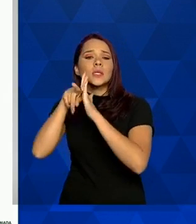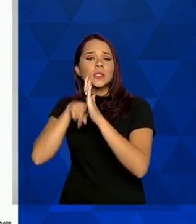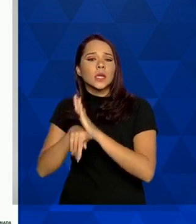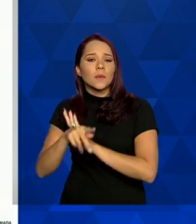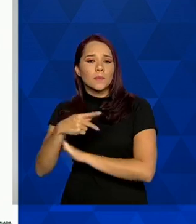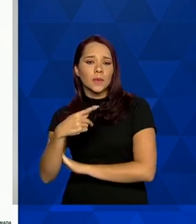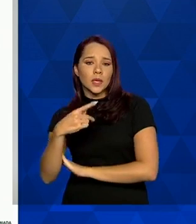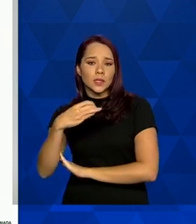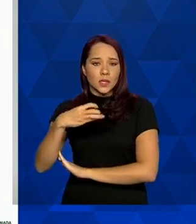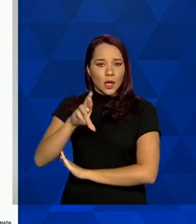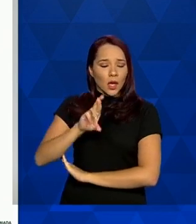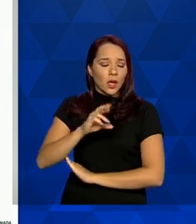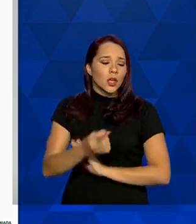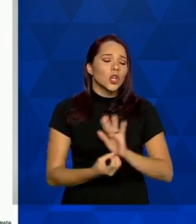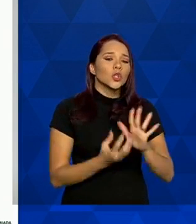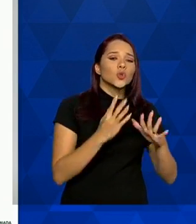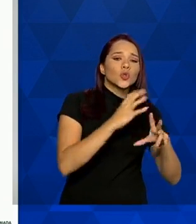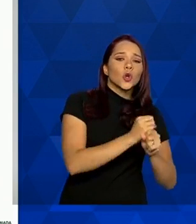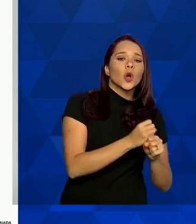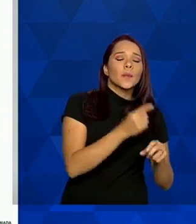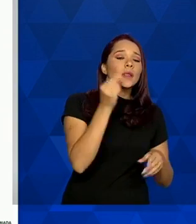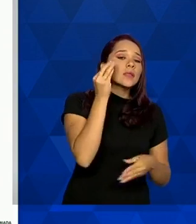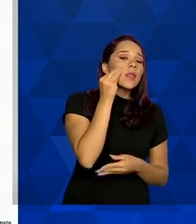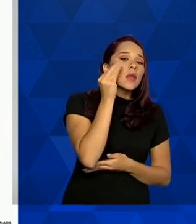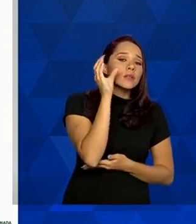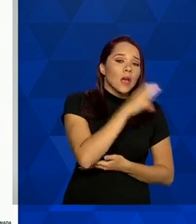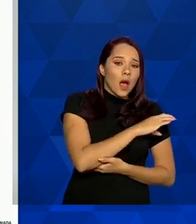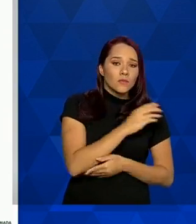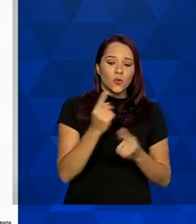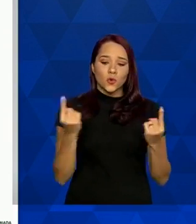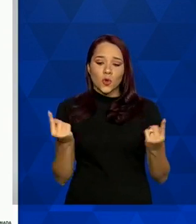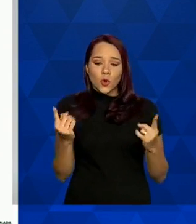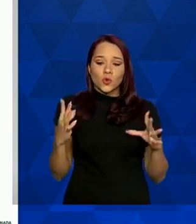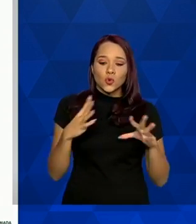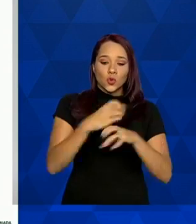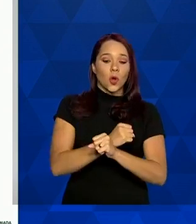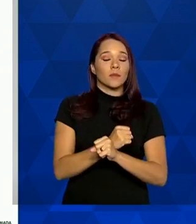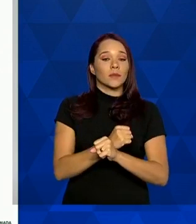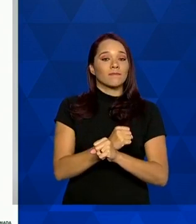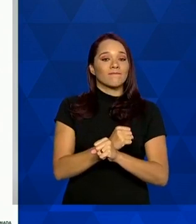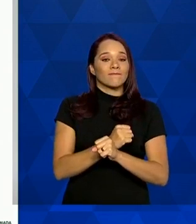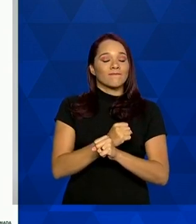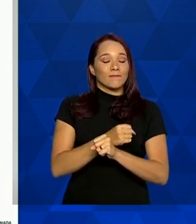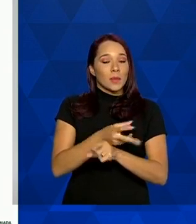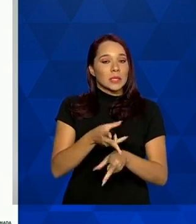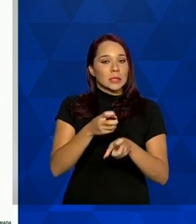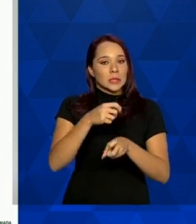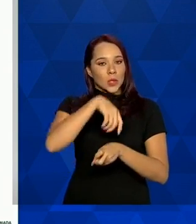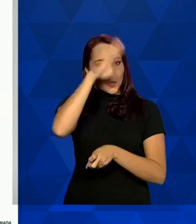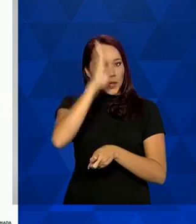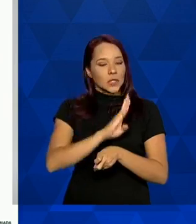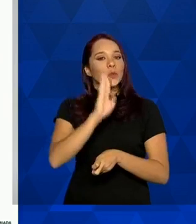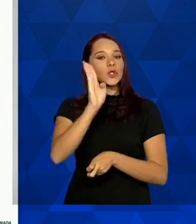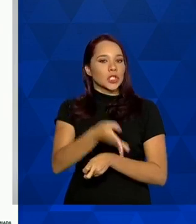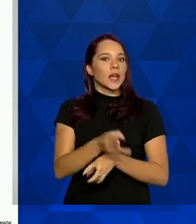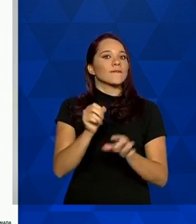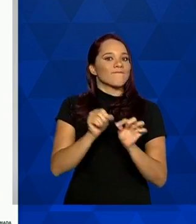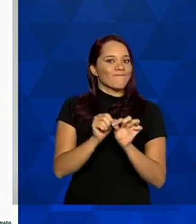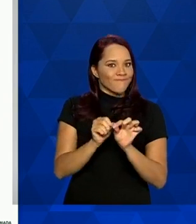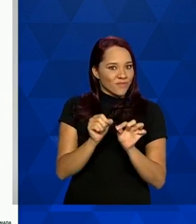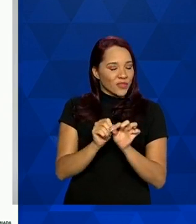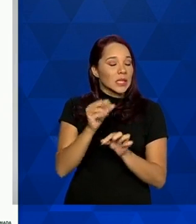PCR mais o quantitativo de testes rápidos nós temos que no Brasil realizamos e